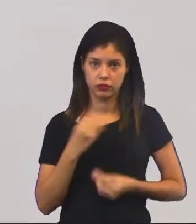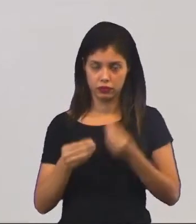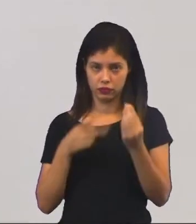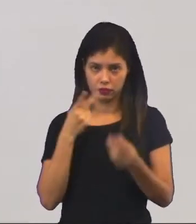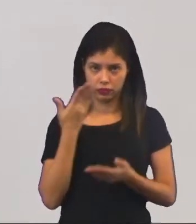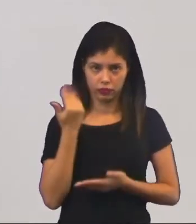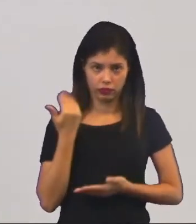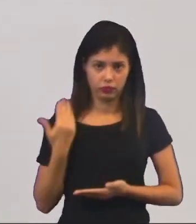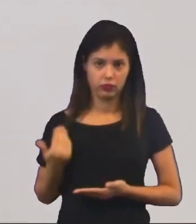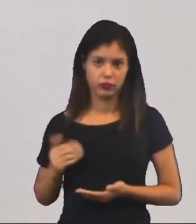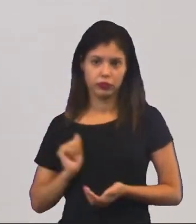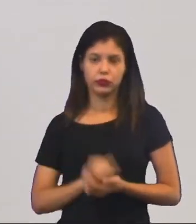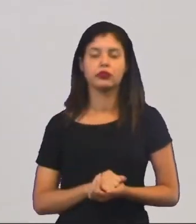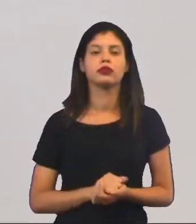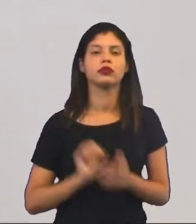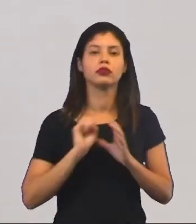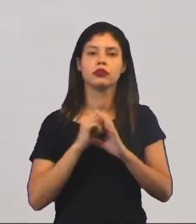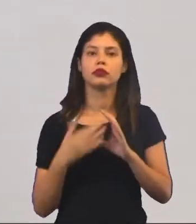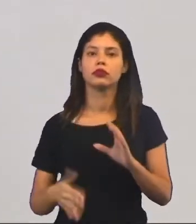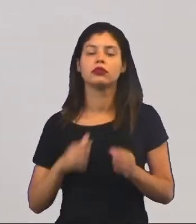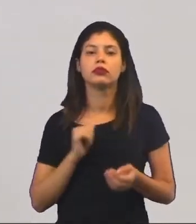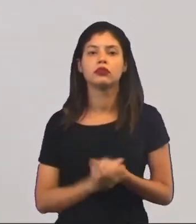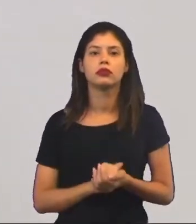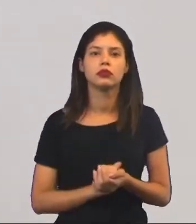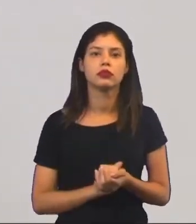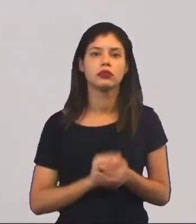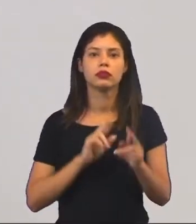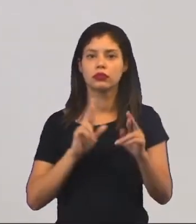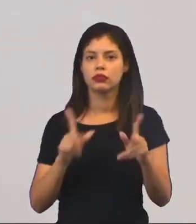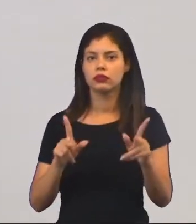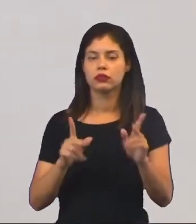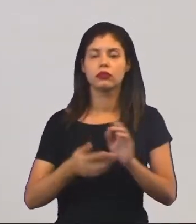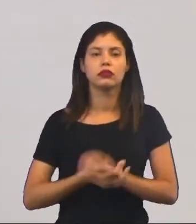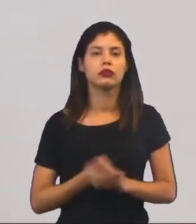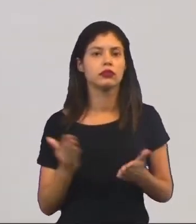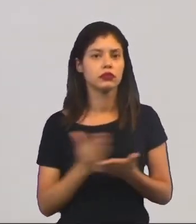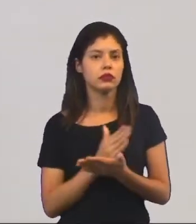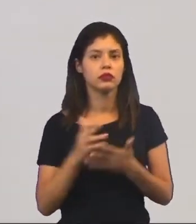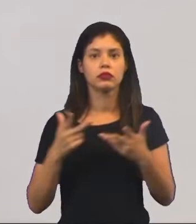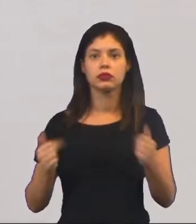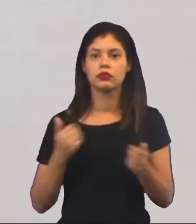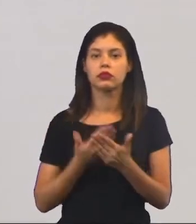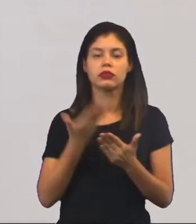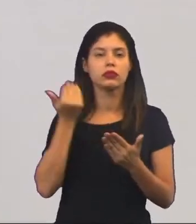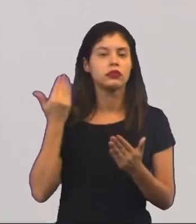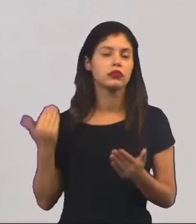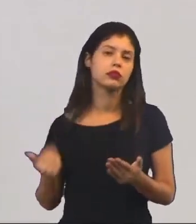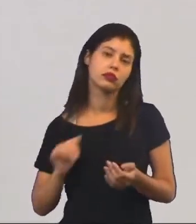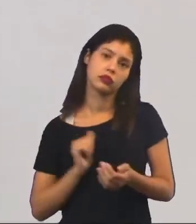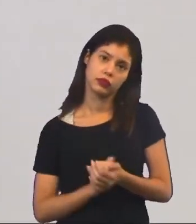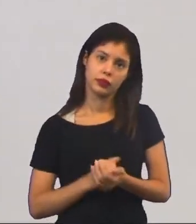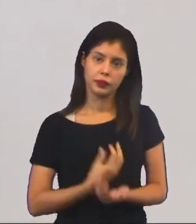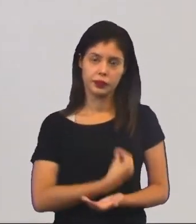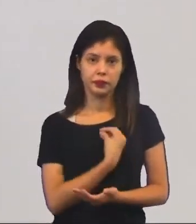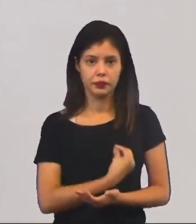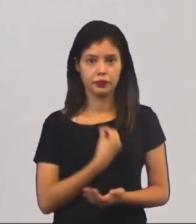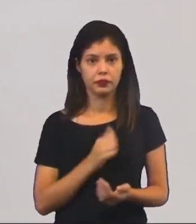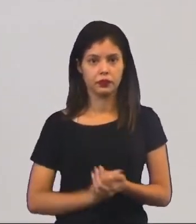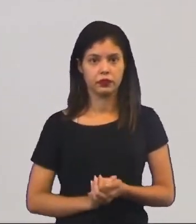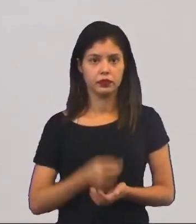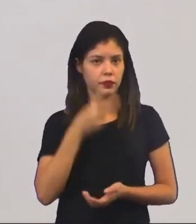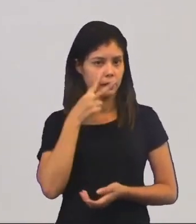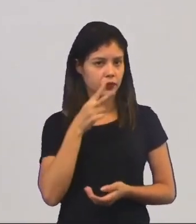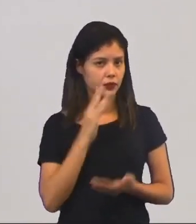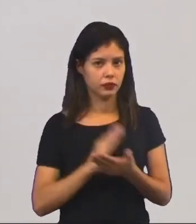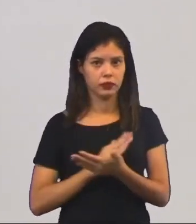anteriormente. Então, isso é uma das características que diferem algumas coisas do passado para o presente. Então, vamos lá